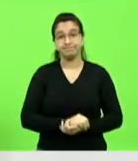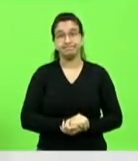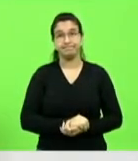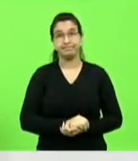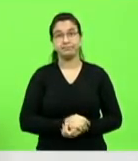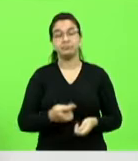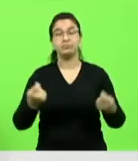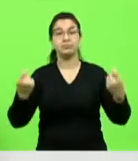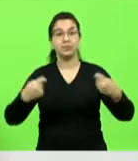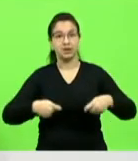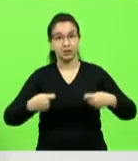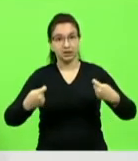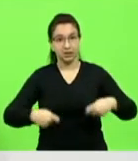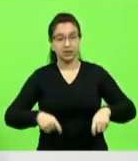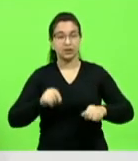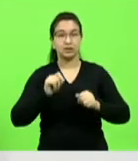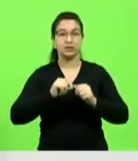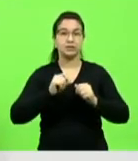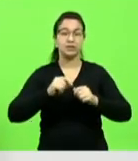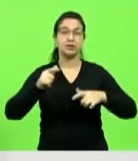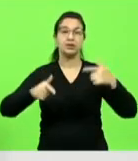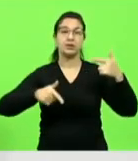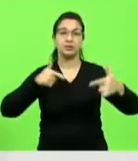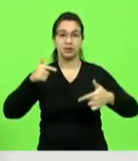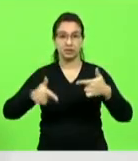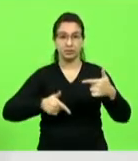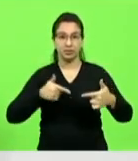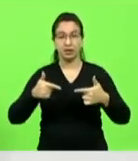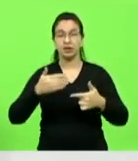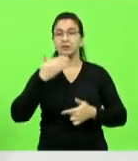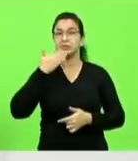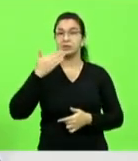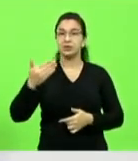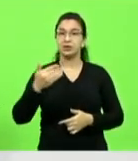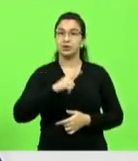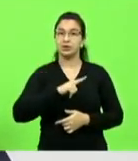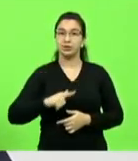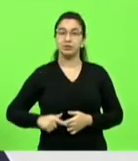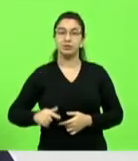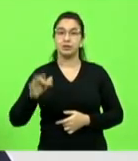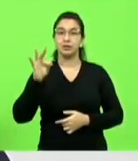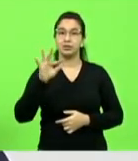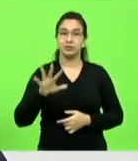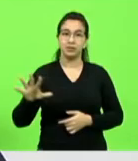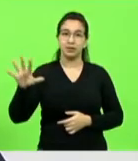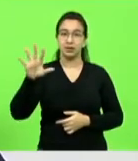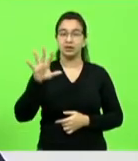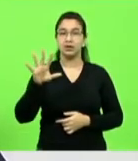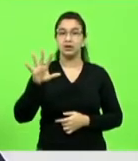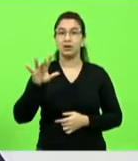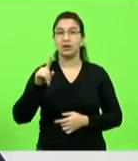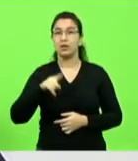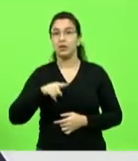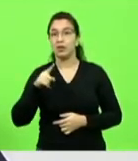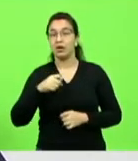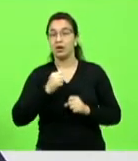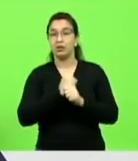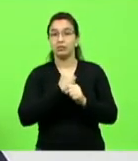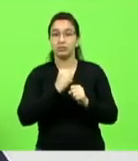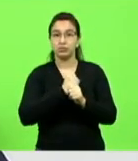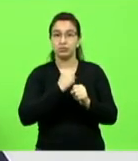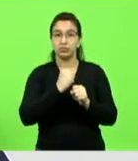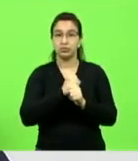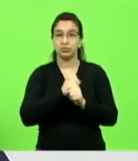esse trabalho e façamos esse apelo ao governo federal se vai ser construído pelo próprio